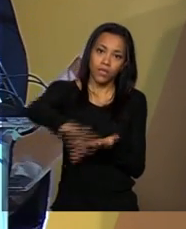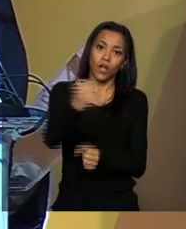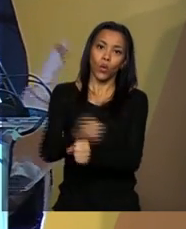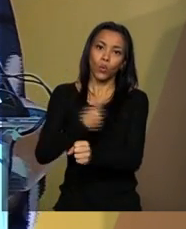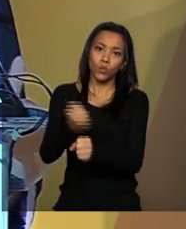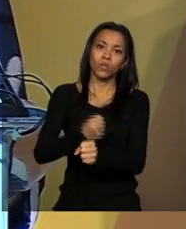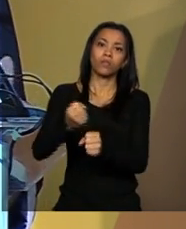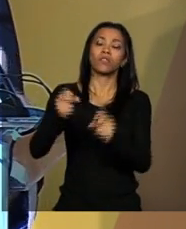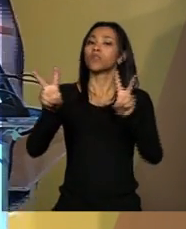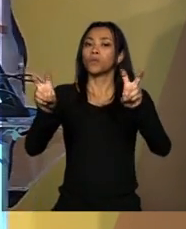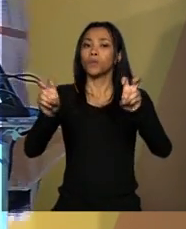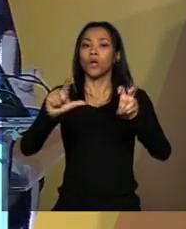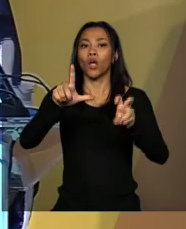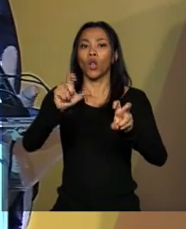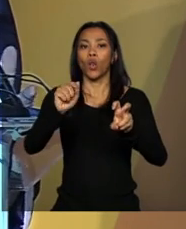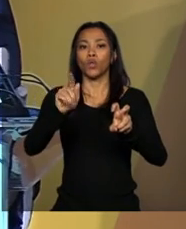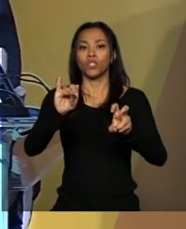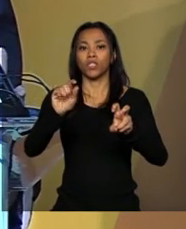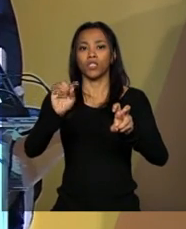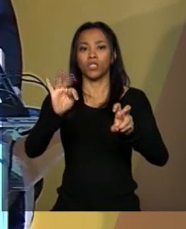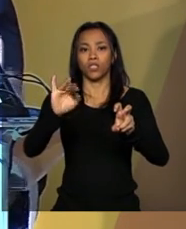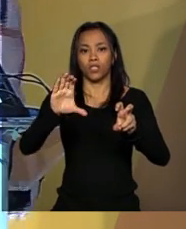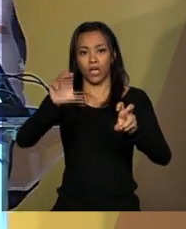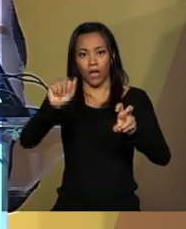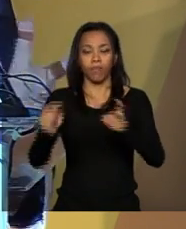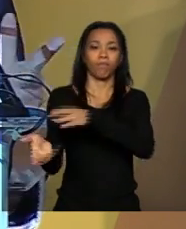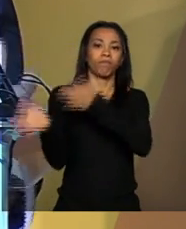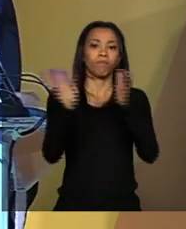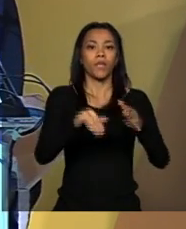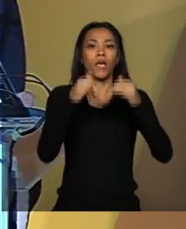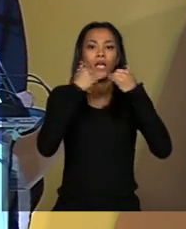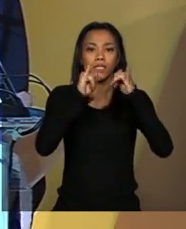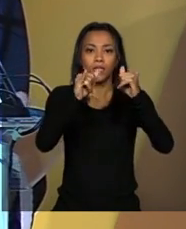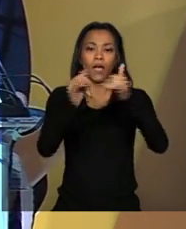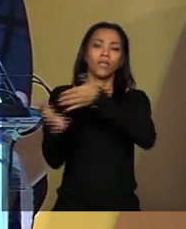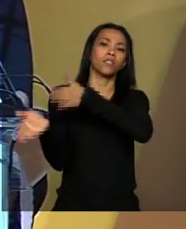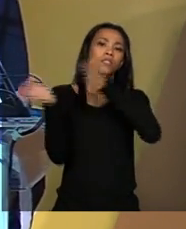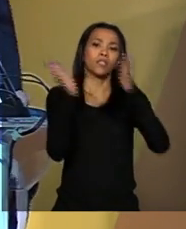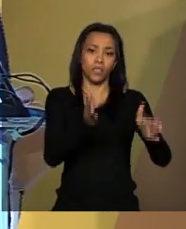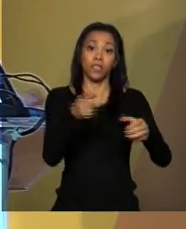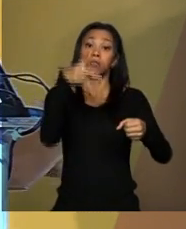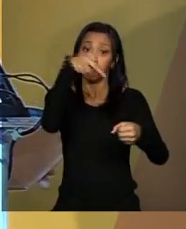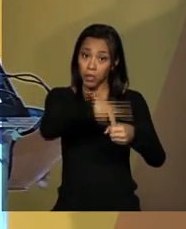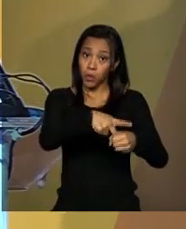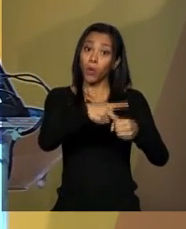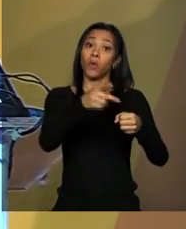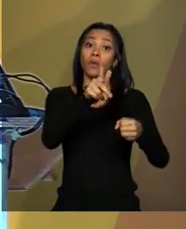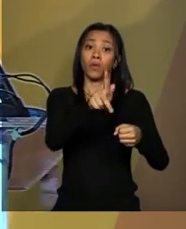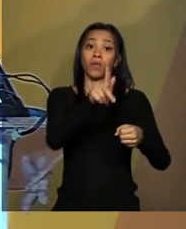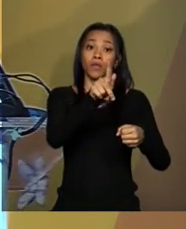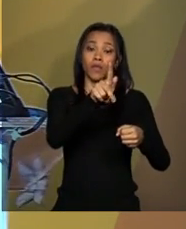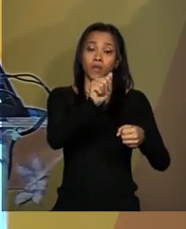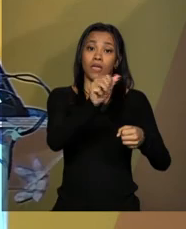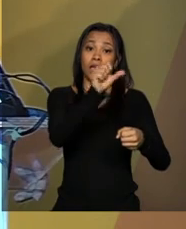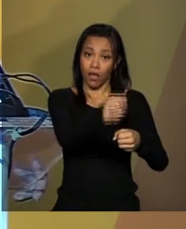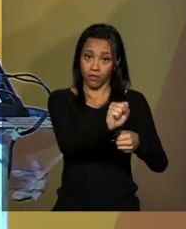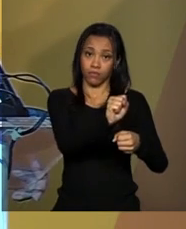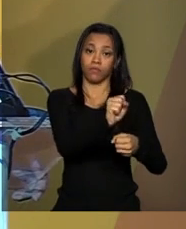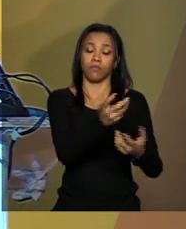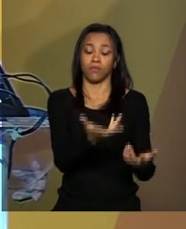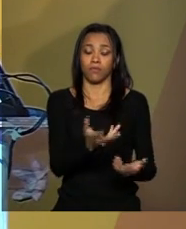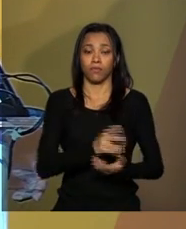logística, eletricidade e na área de petróleo e gás, energia e logística.